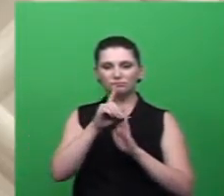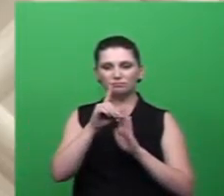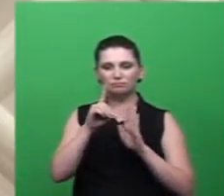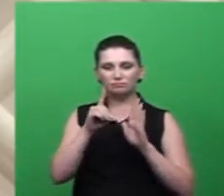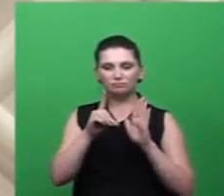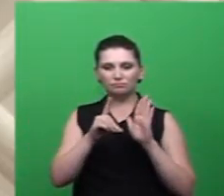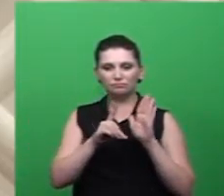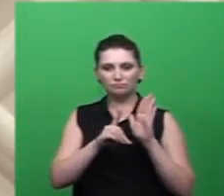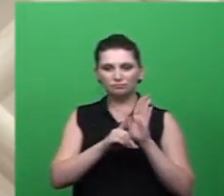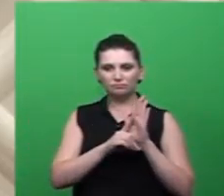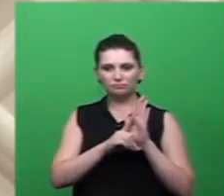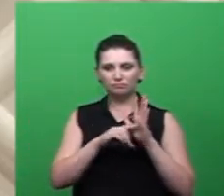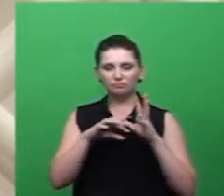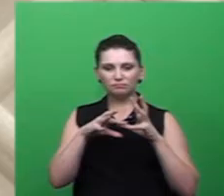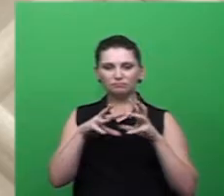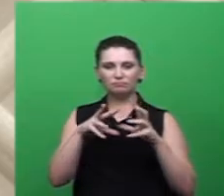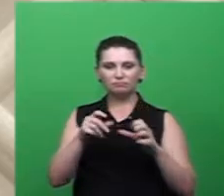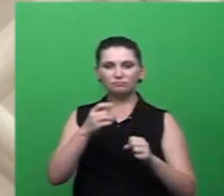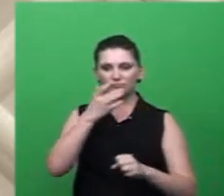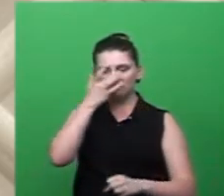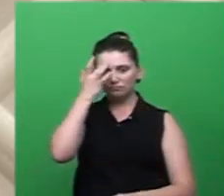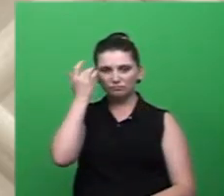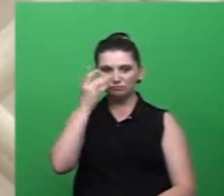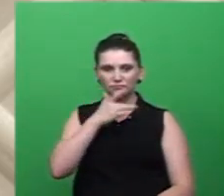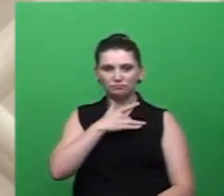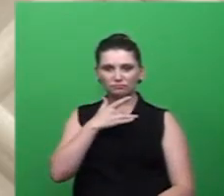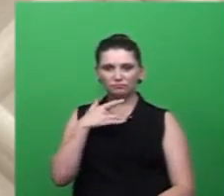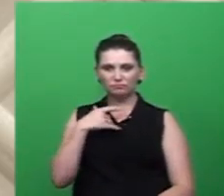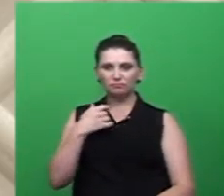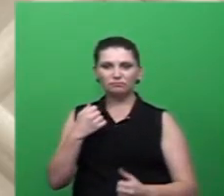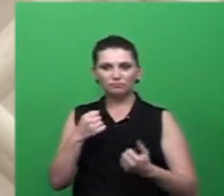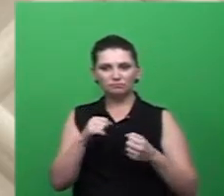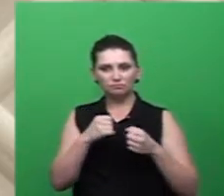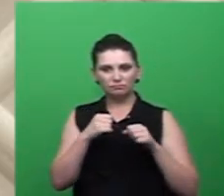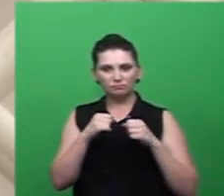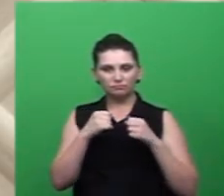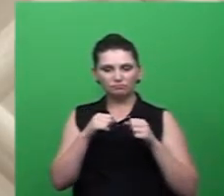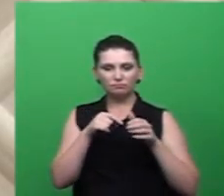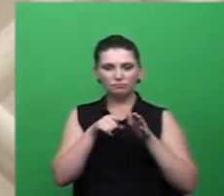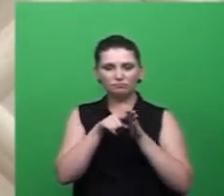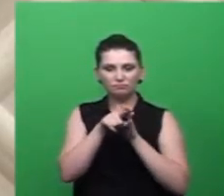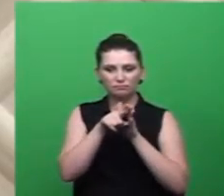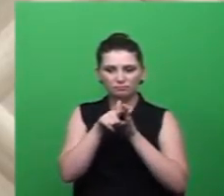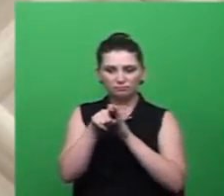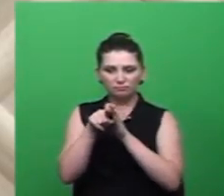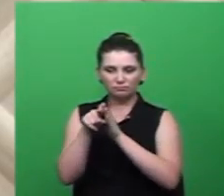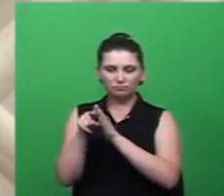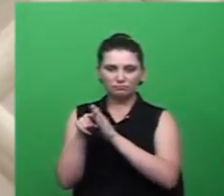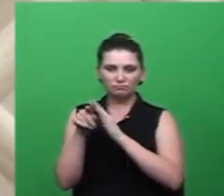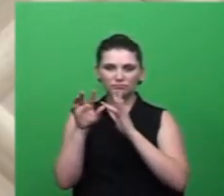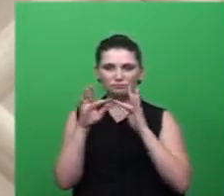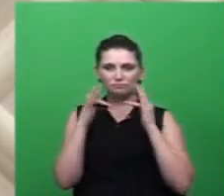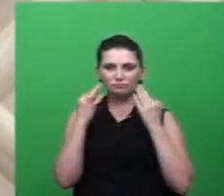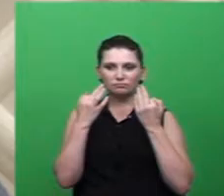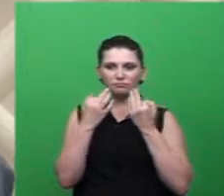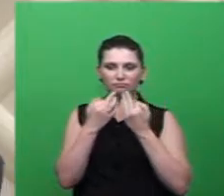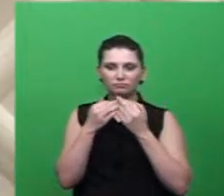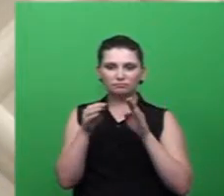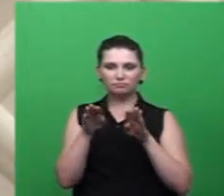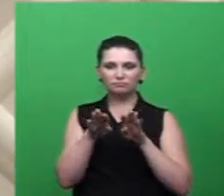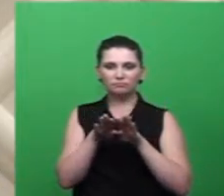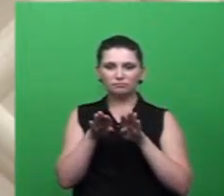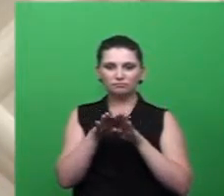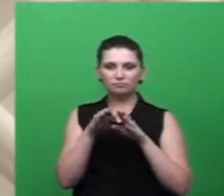mesmo de que os agentes de saúde além das suas atribuições relacionadas a pesquisa de família e tudo mais eles também